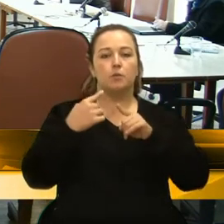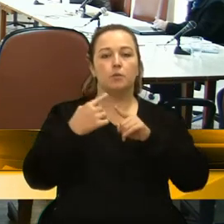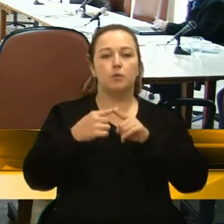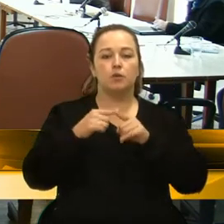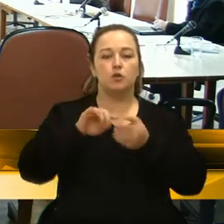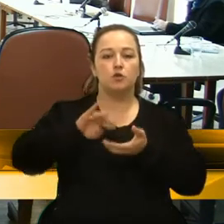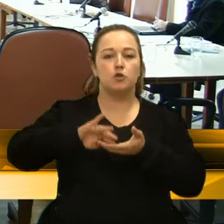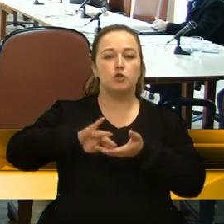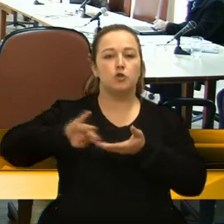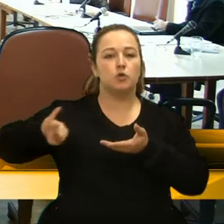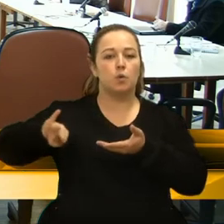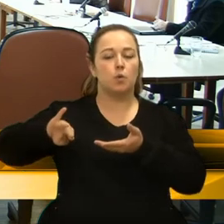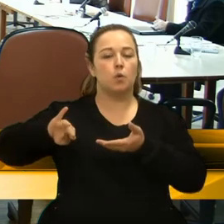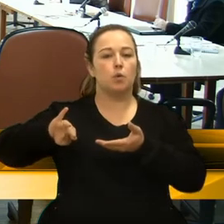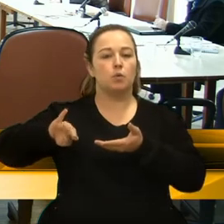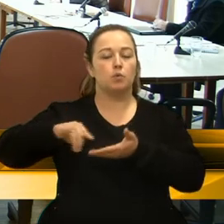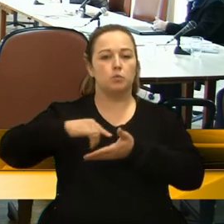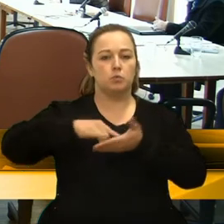Executivo.